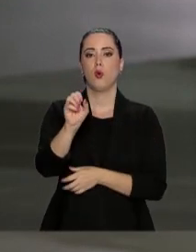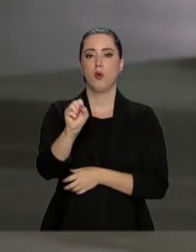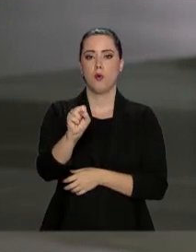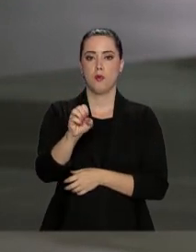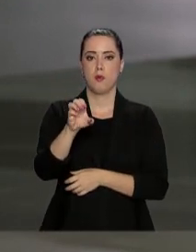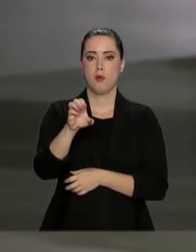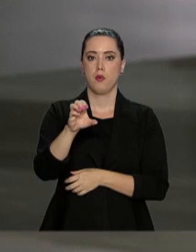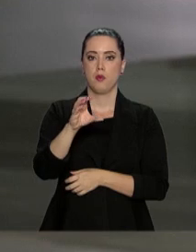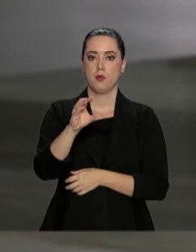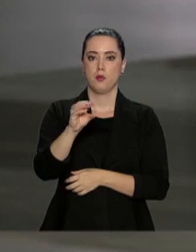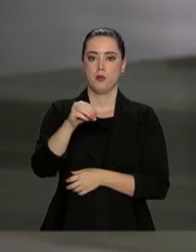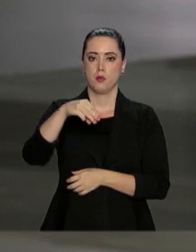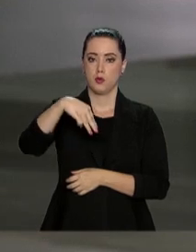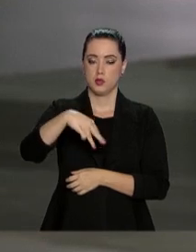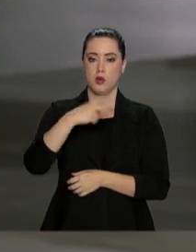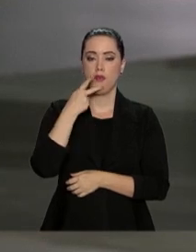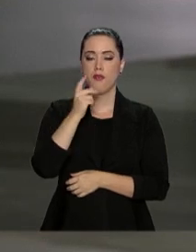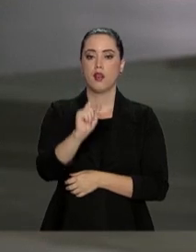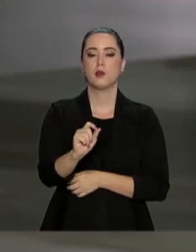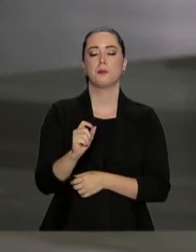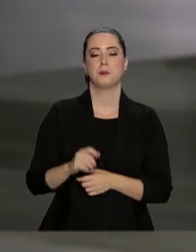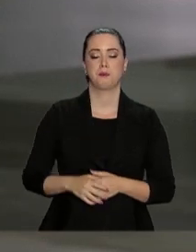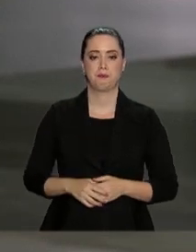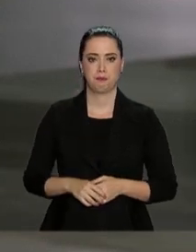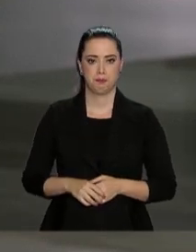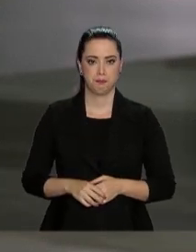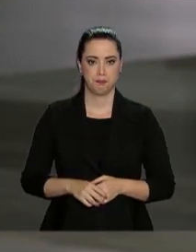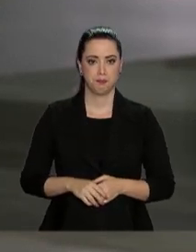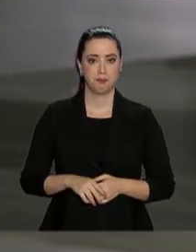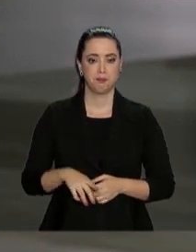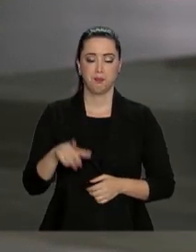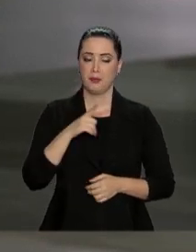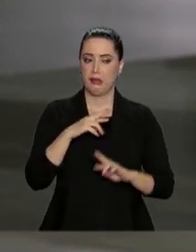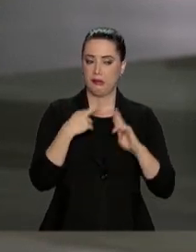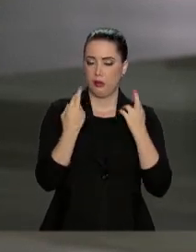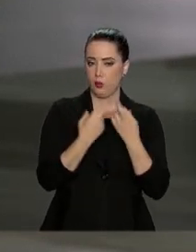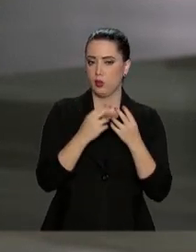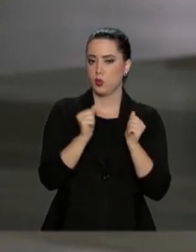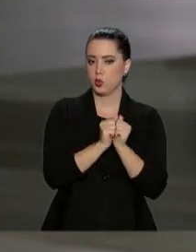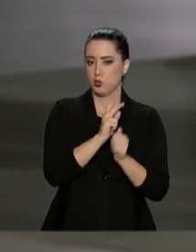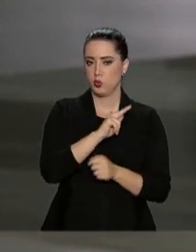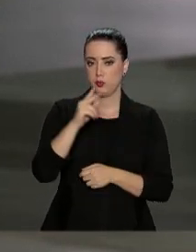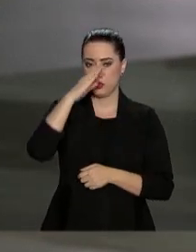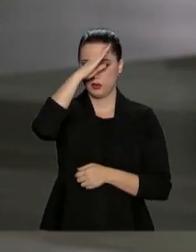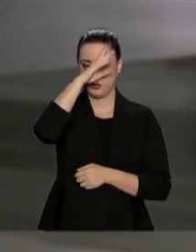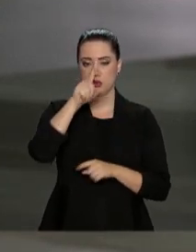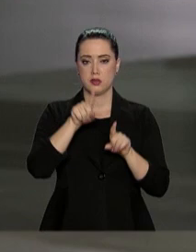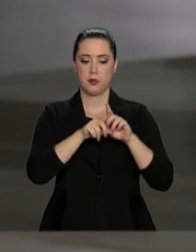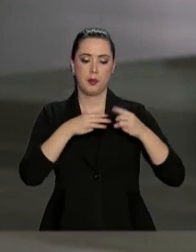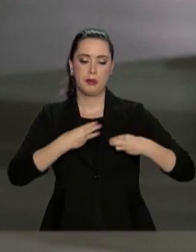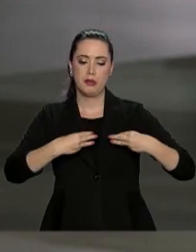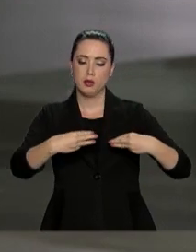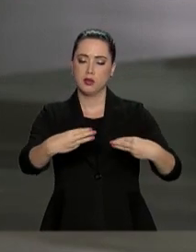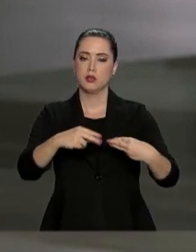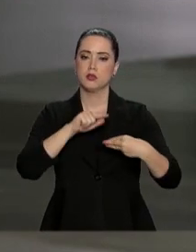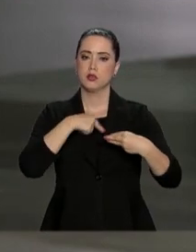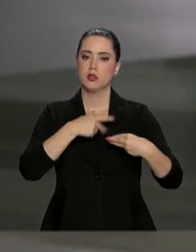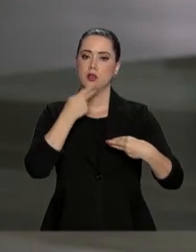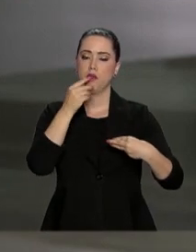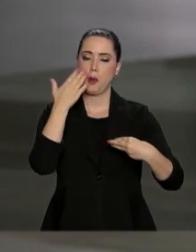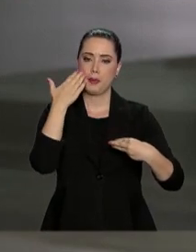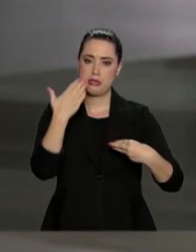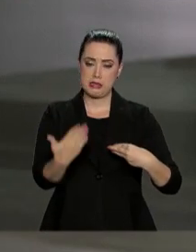Presidência da República. Essa nota informa então que durante a reunião com o presidente Jair Bolsonaro e ministros foram